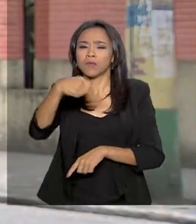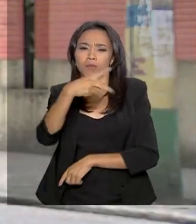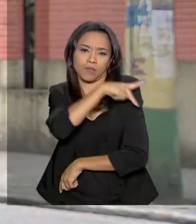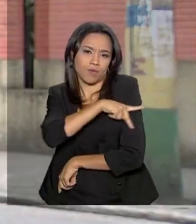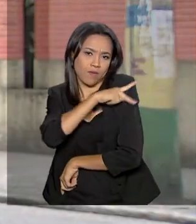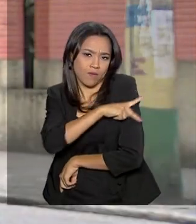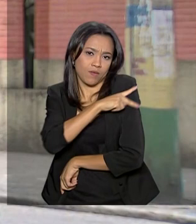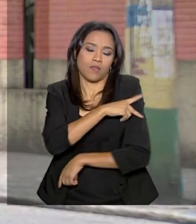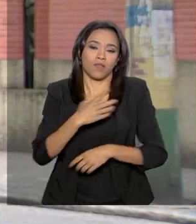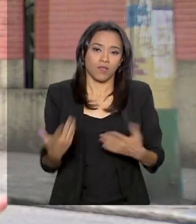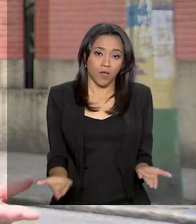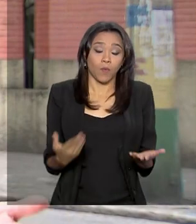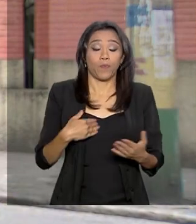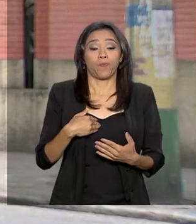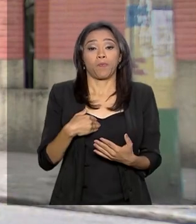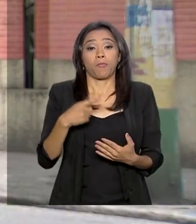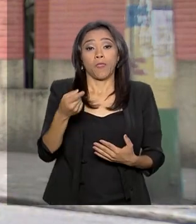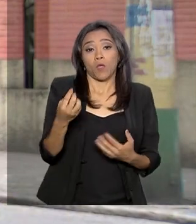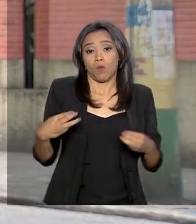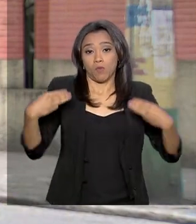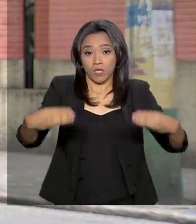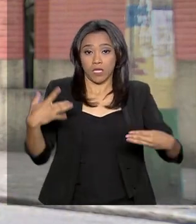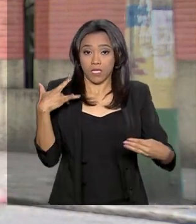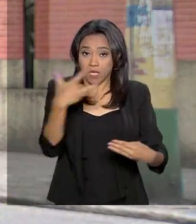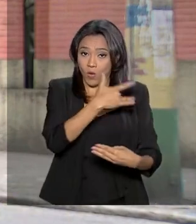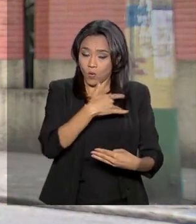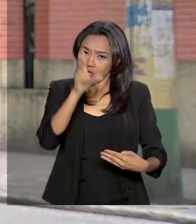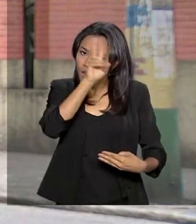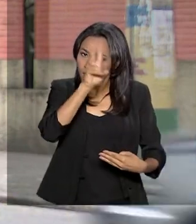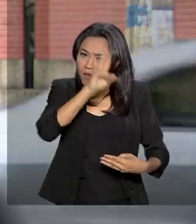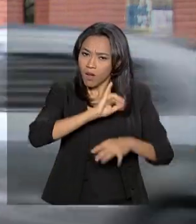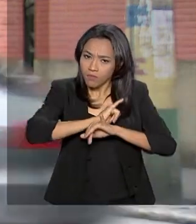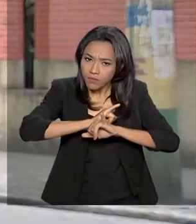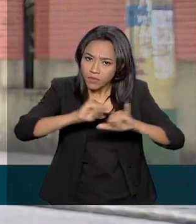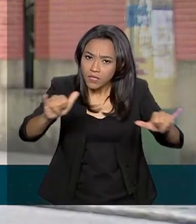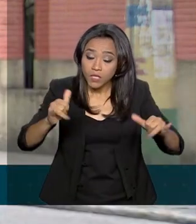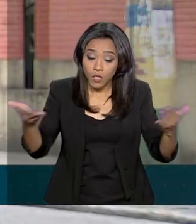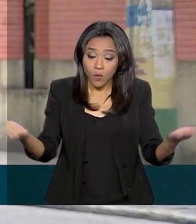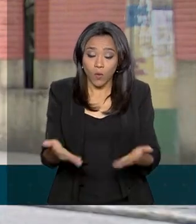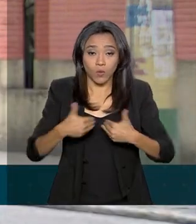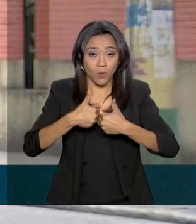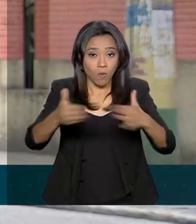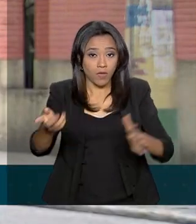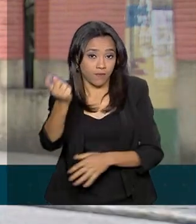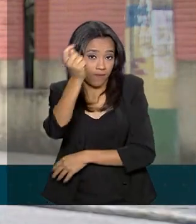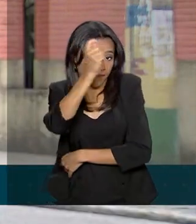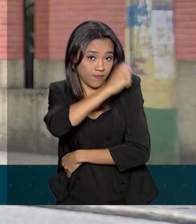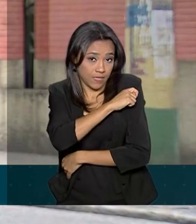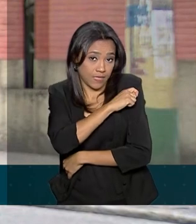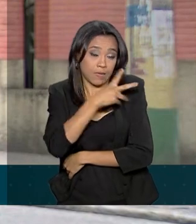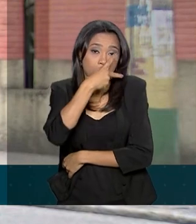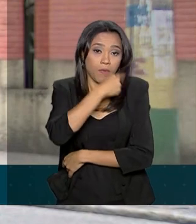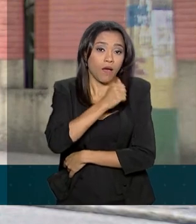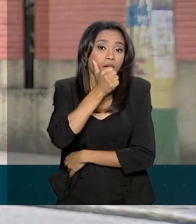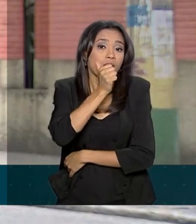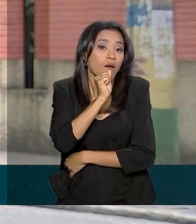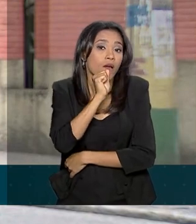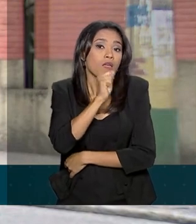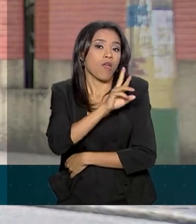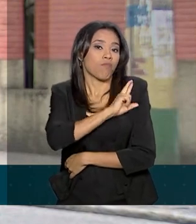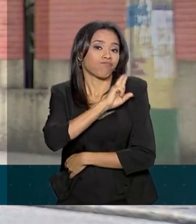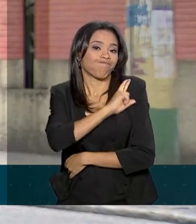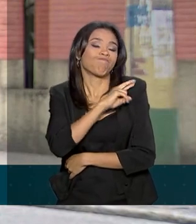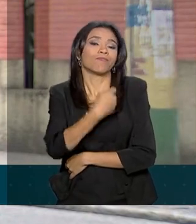O Ministério da Saúde lembra que, além dessa dose que começa a ser aplicada hoje, os pais irresponsáveis devem levar as crianças